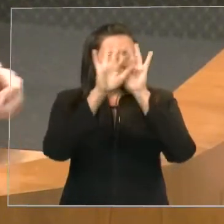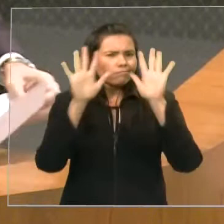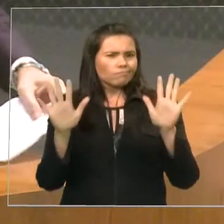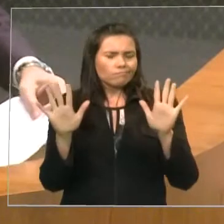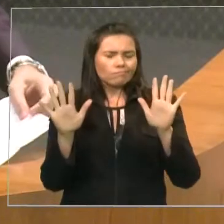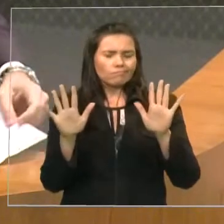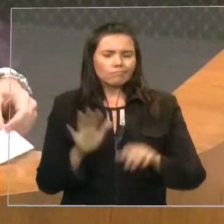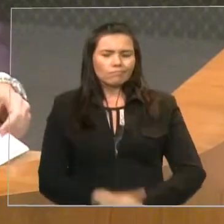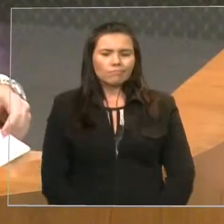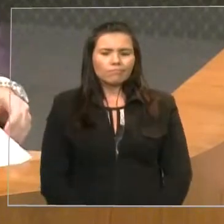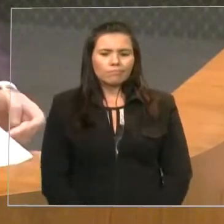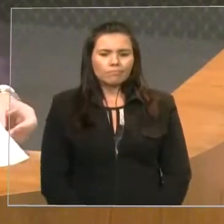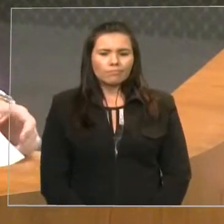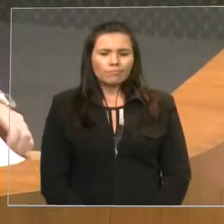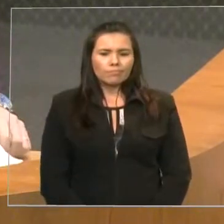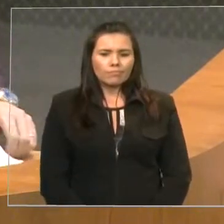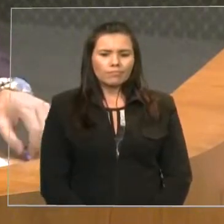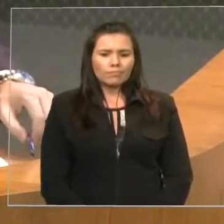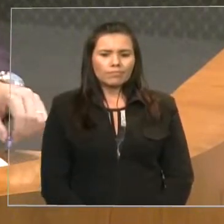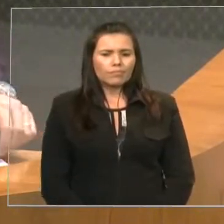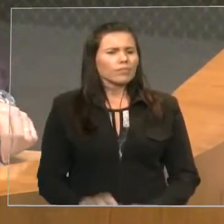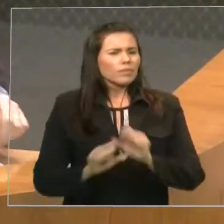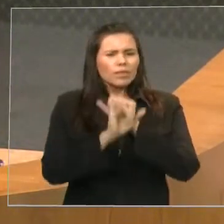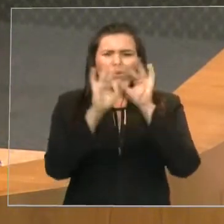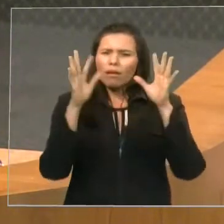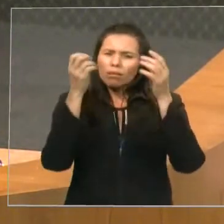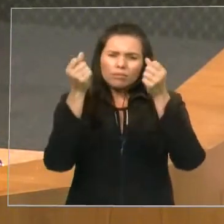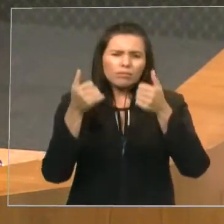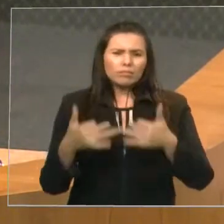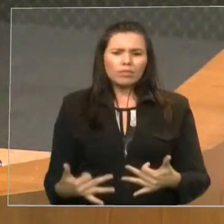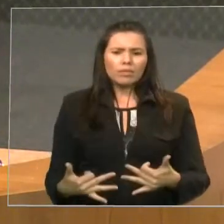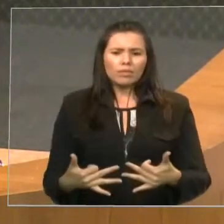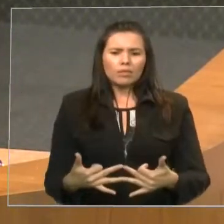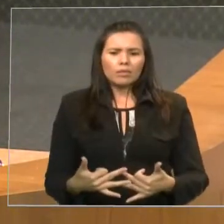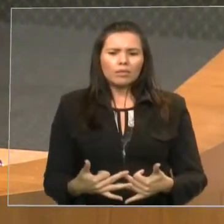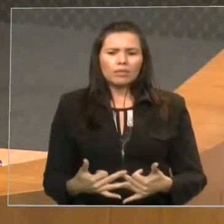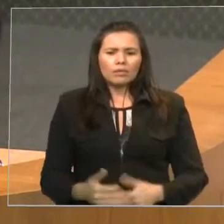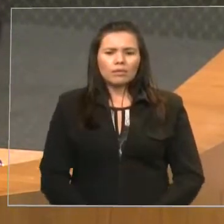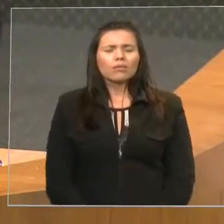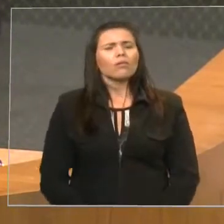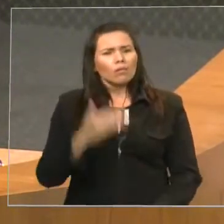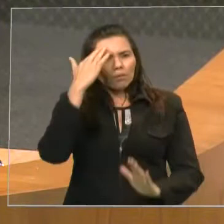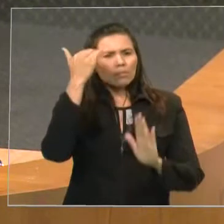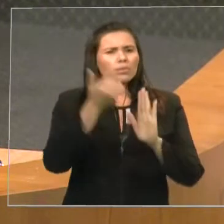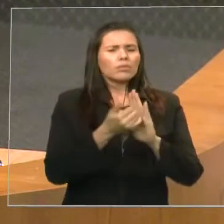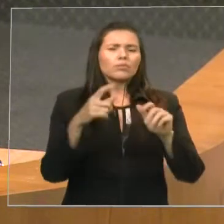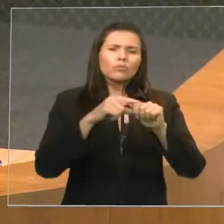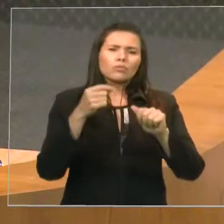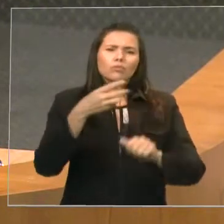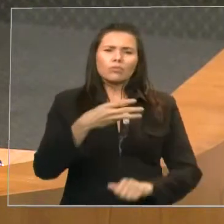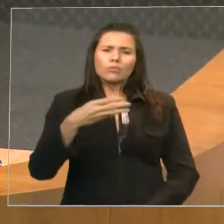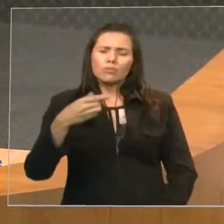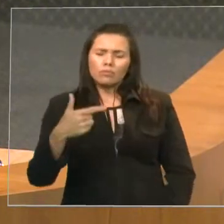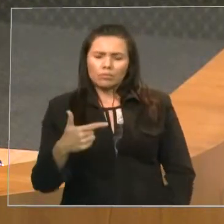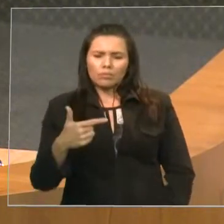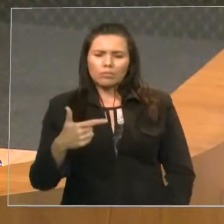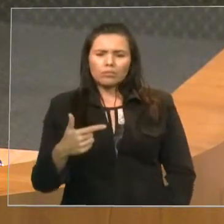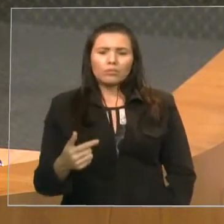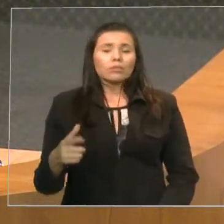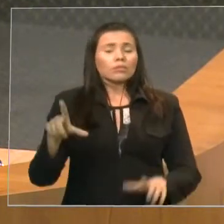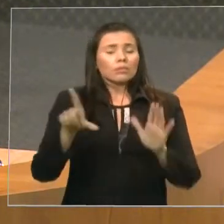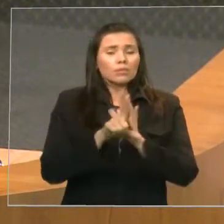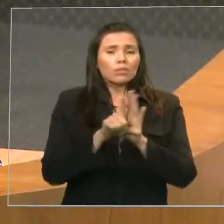A emenda do deputado César Pires é muito clara. Ela faz cumprir o artigo 32 da lei 9